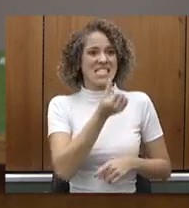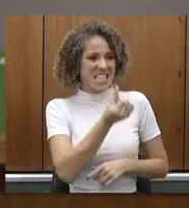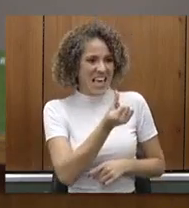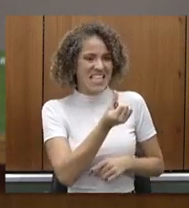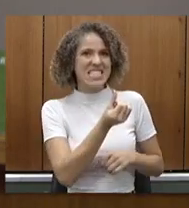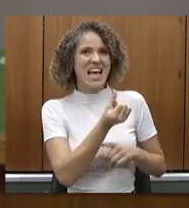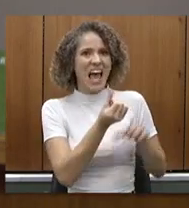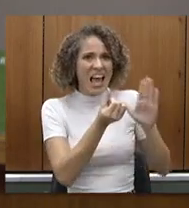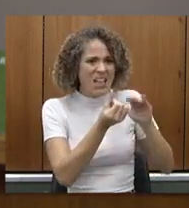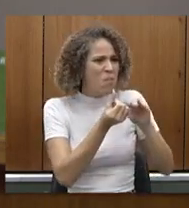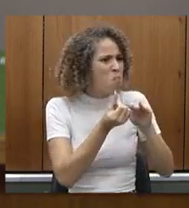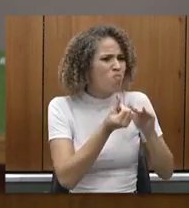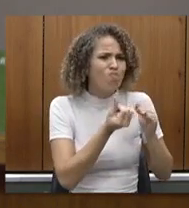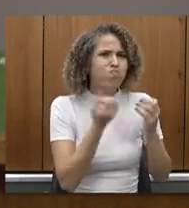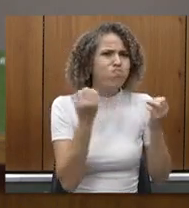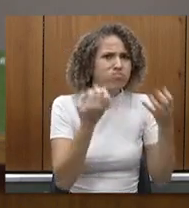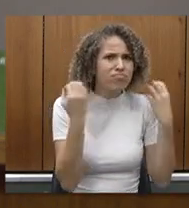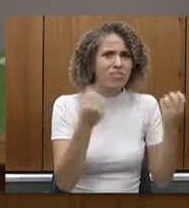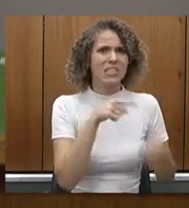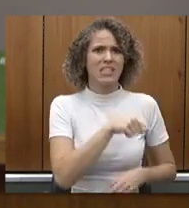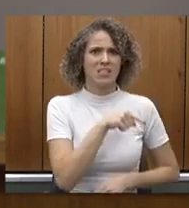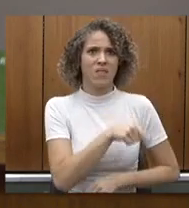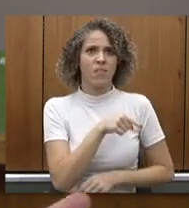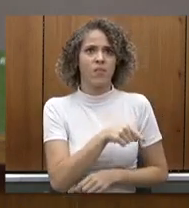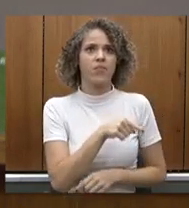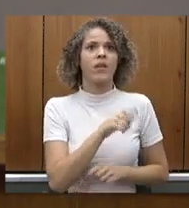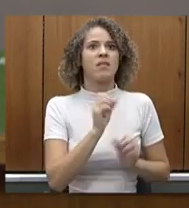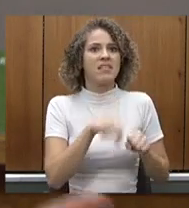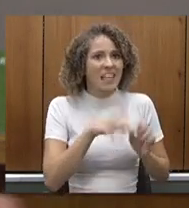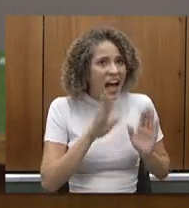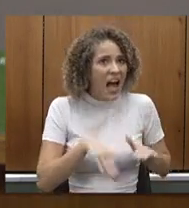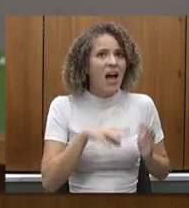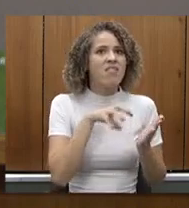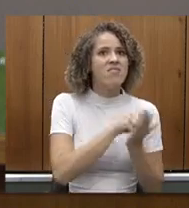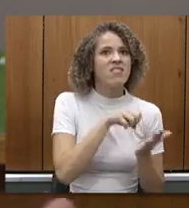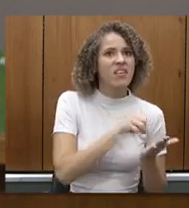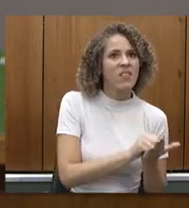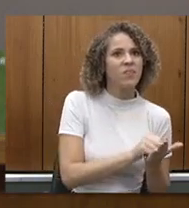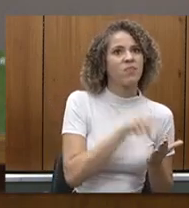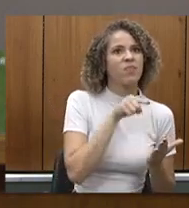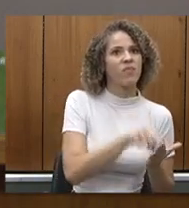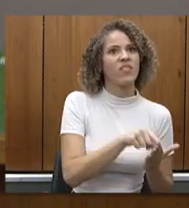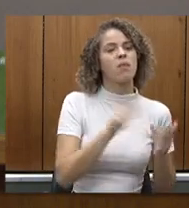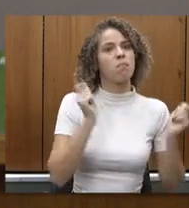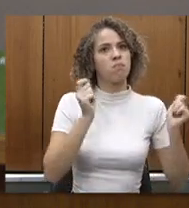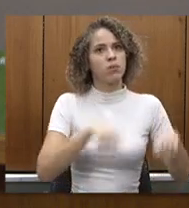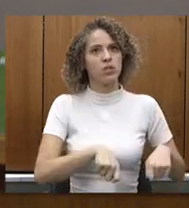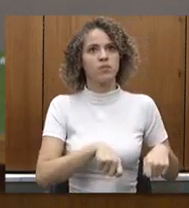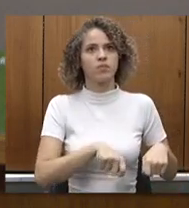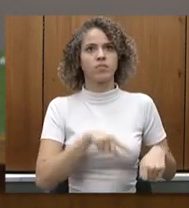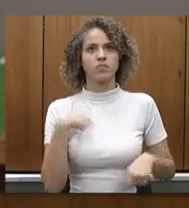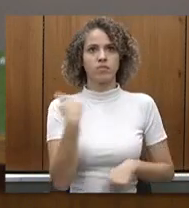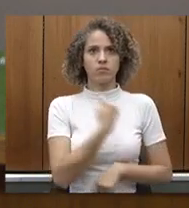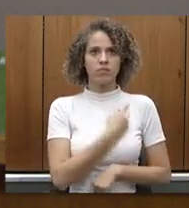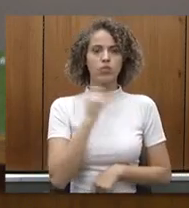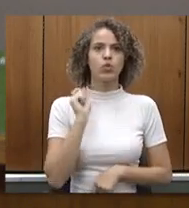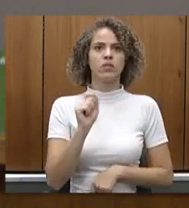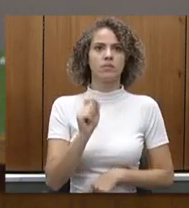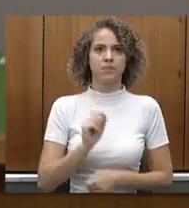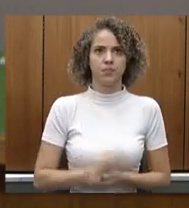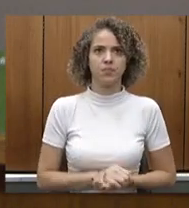sucata dá baixa não dá para usar essa ambulância dá baixa para abrir no sistema possibilidade porque nós não temos